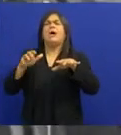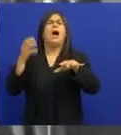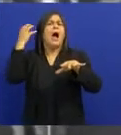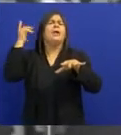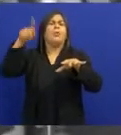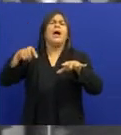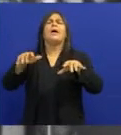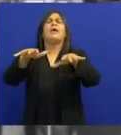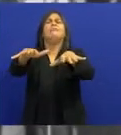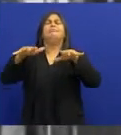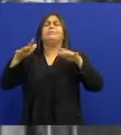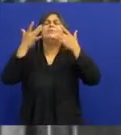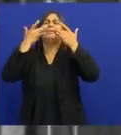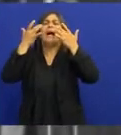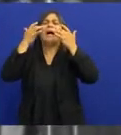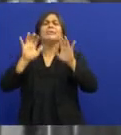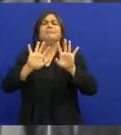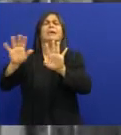Nessa casinha